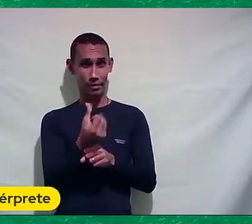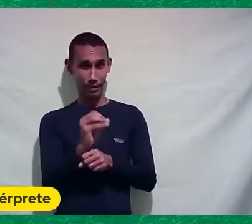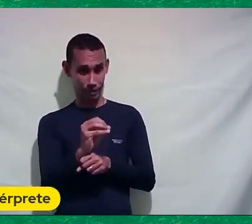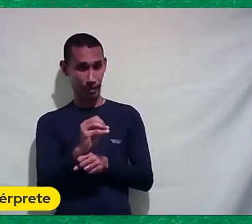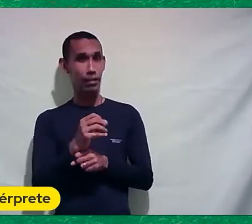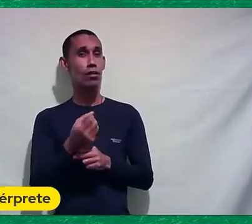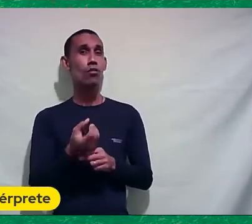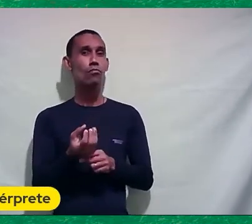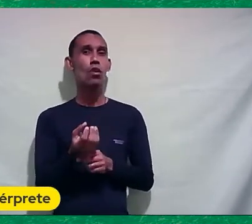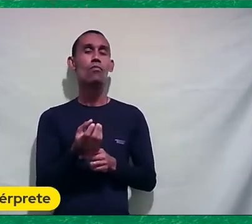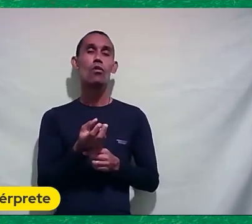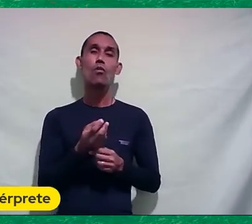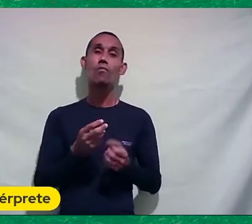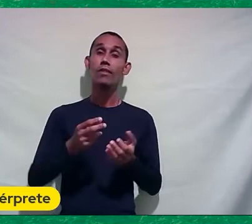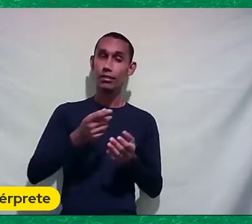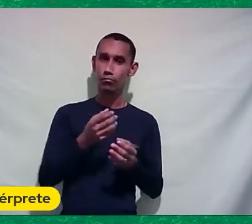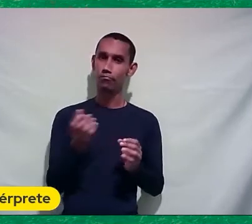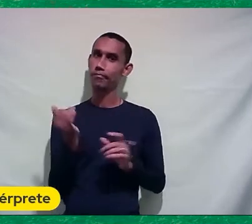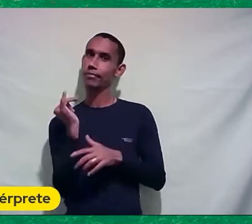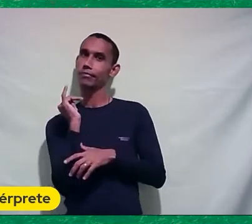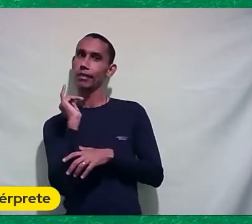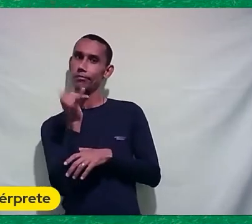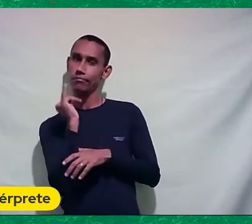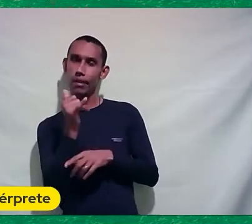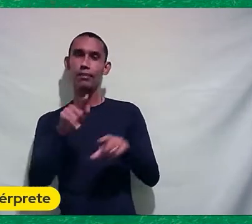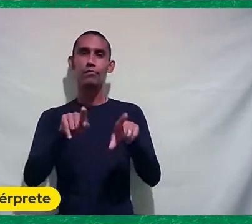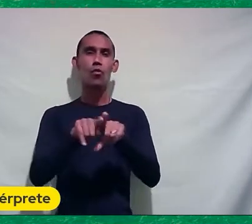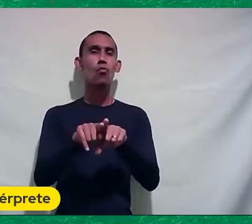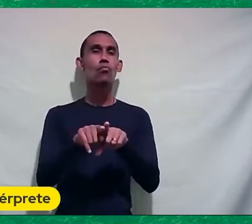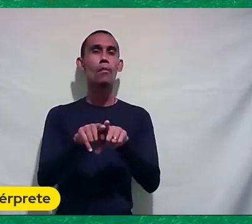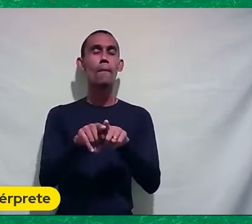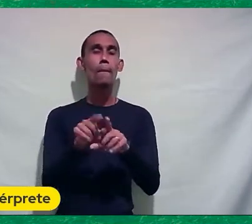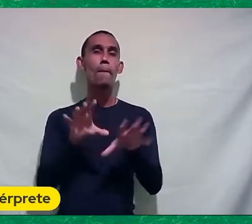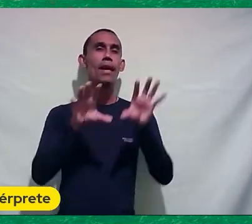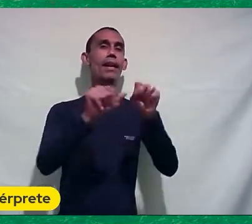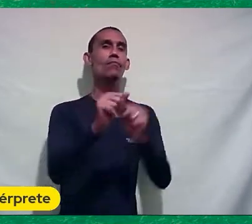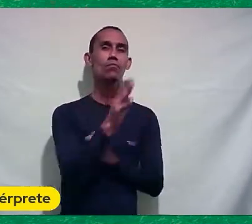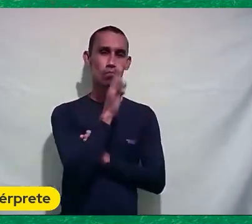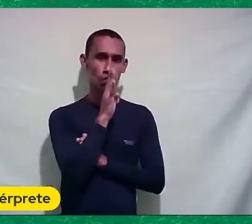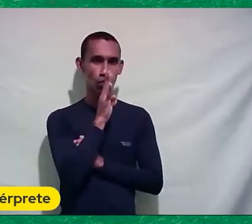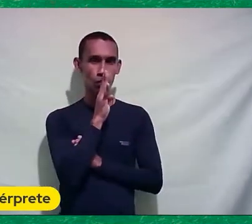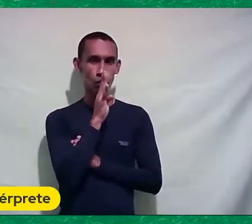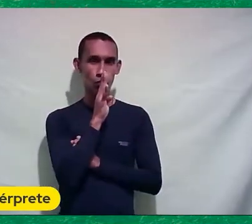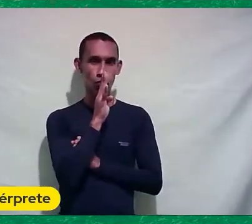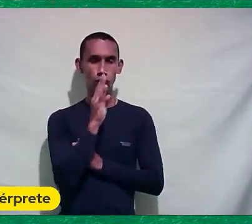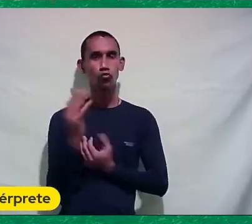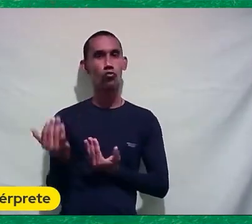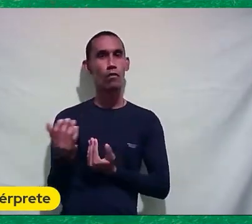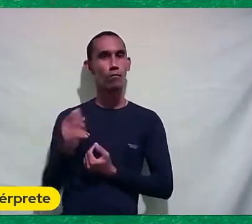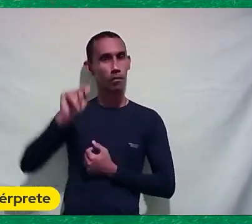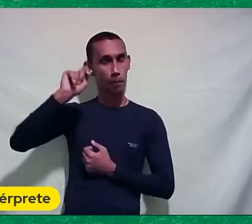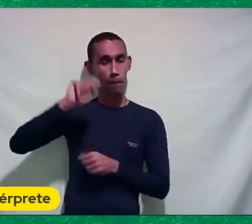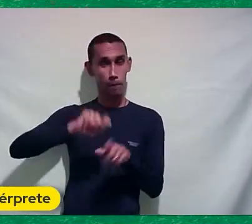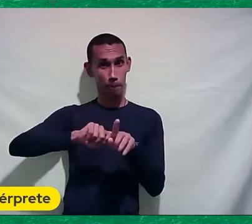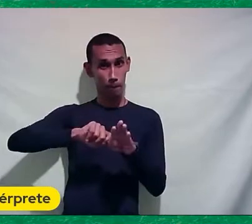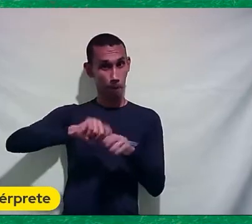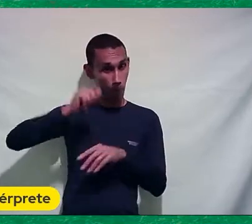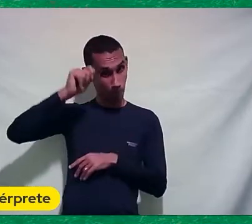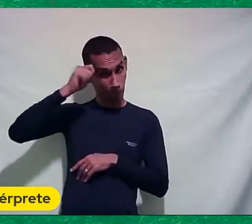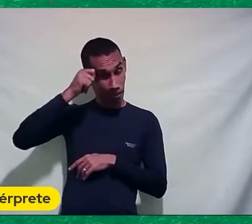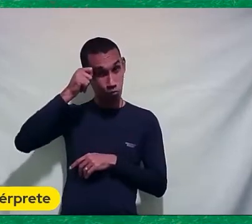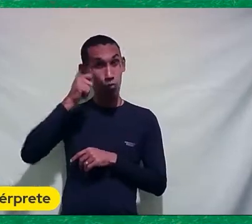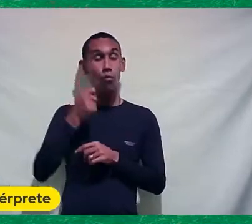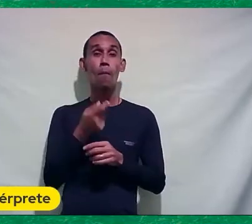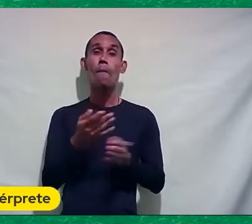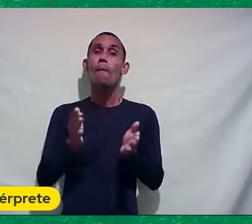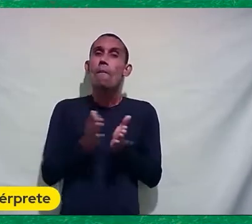adaptar Um conto chamado Pega Ele Silêncio Que era sobre um jovem Preto pobre Que tentava Que sonhava Com a